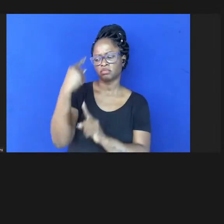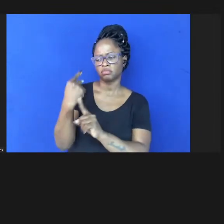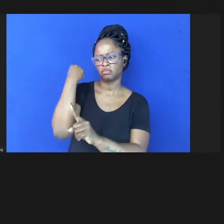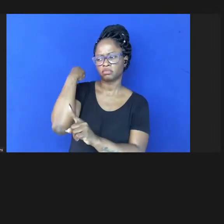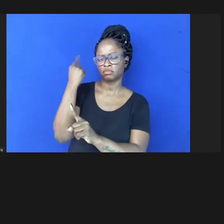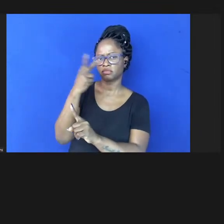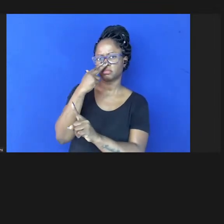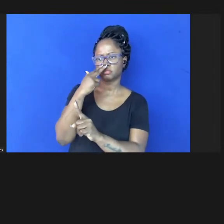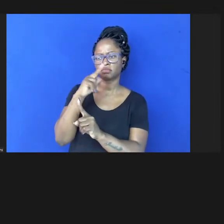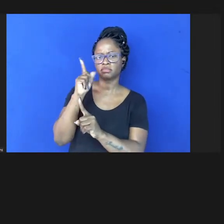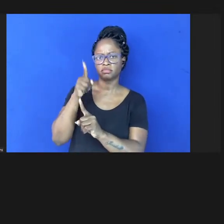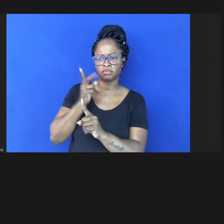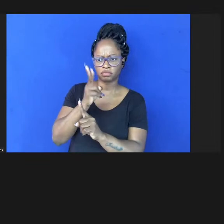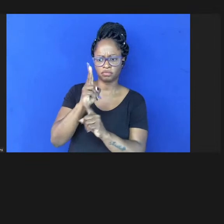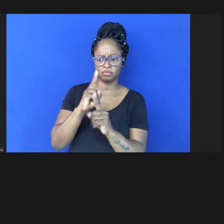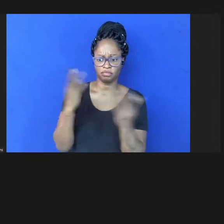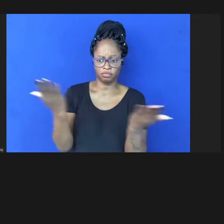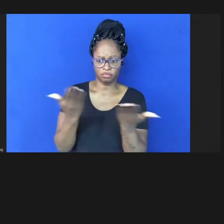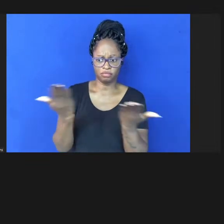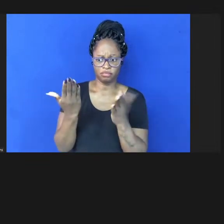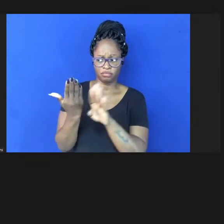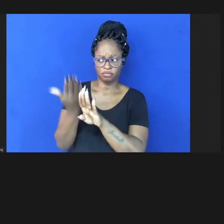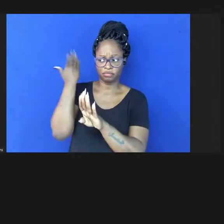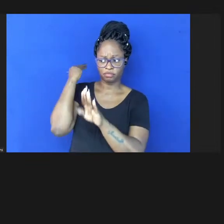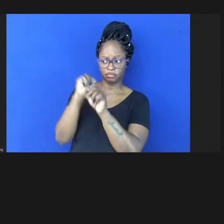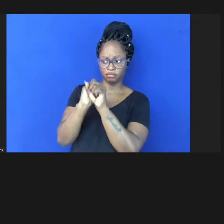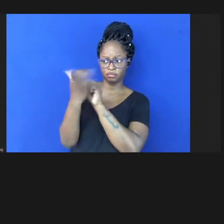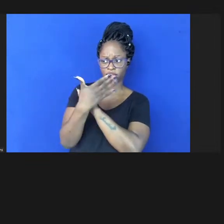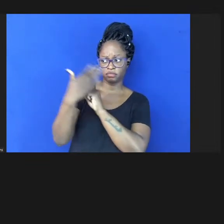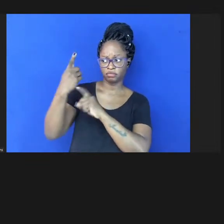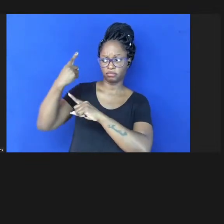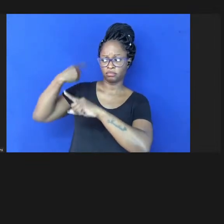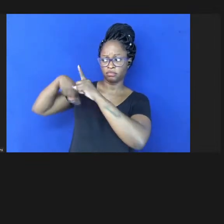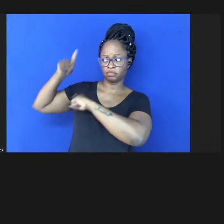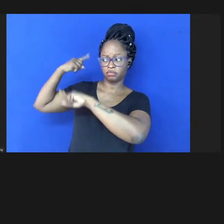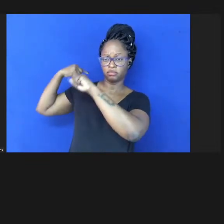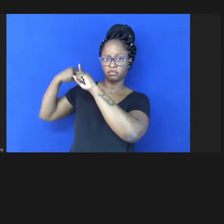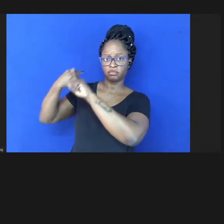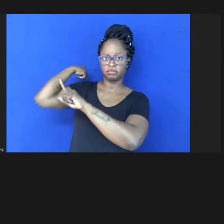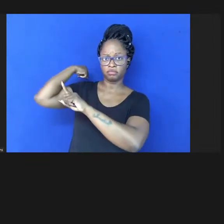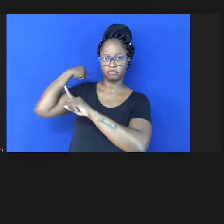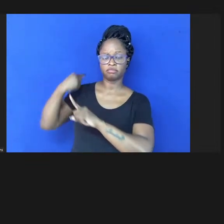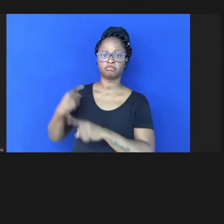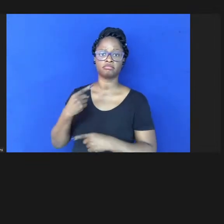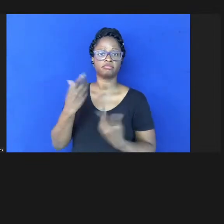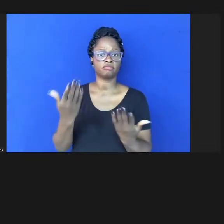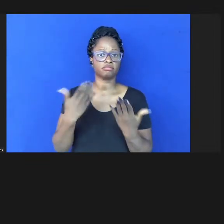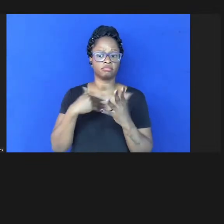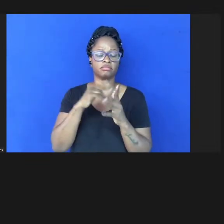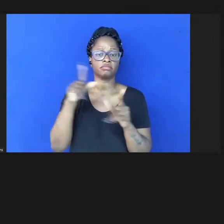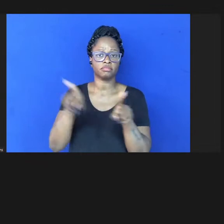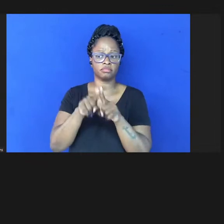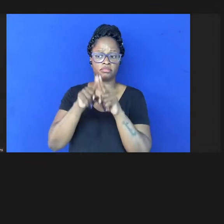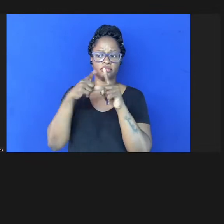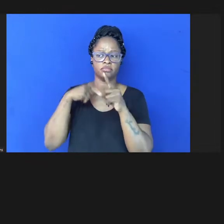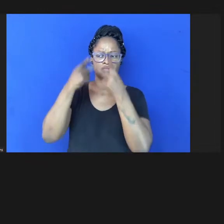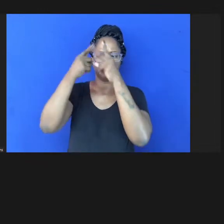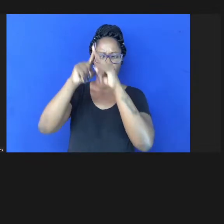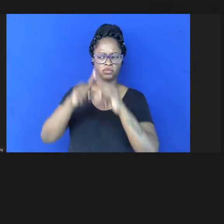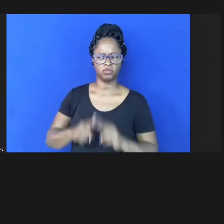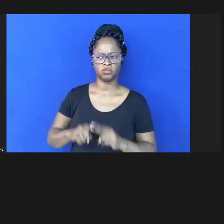sistemática agora do que em pandemias anteriores e há inclusive revisões em diferentes